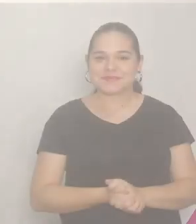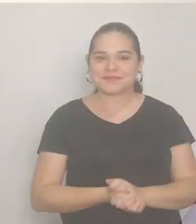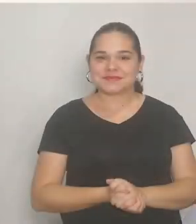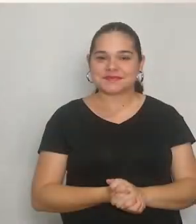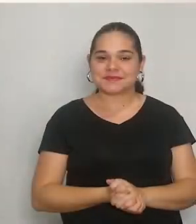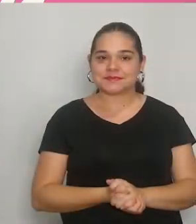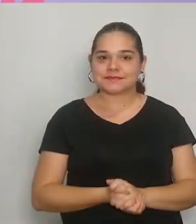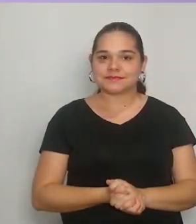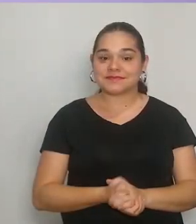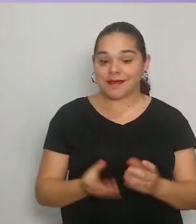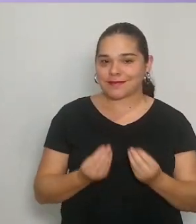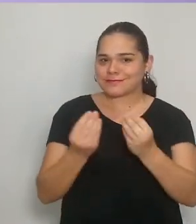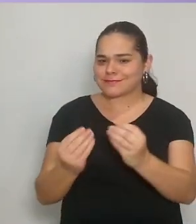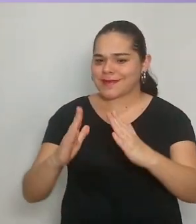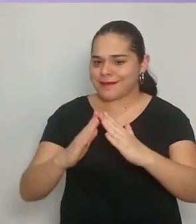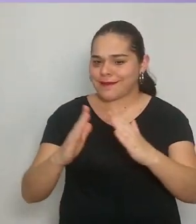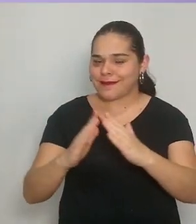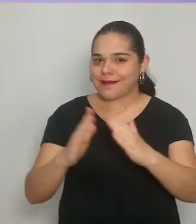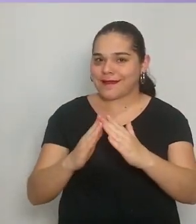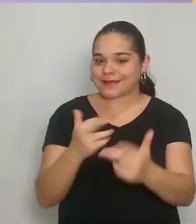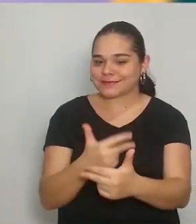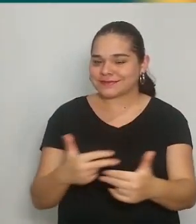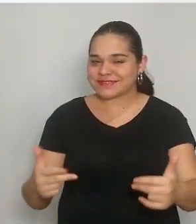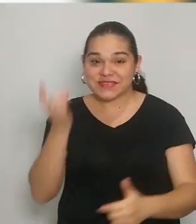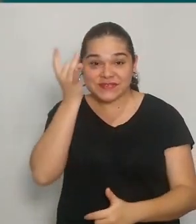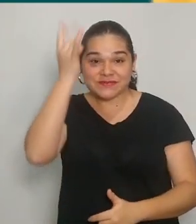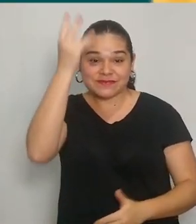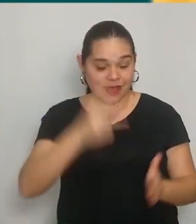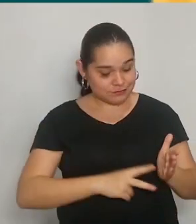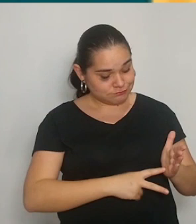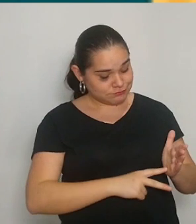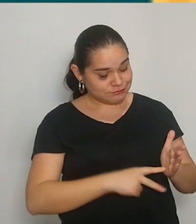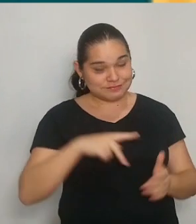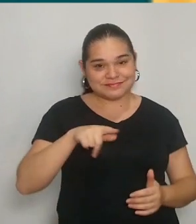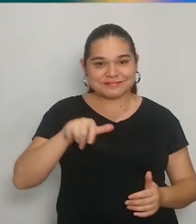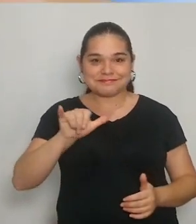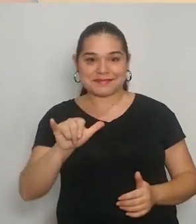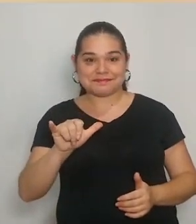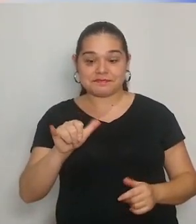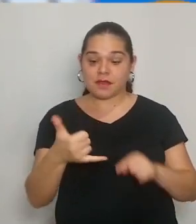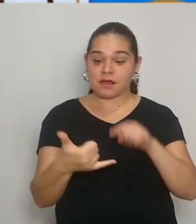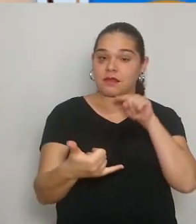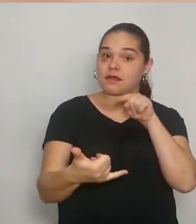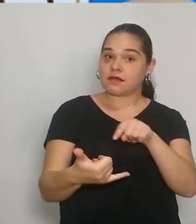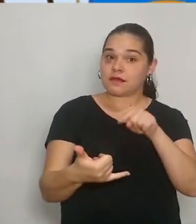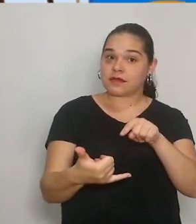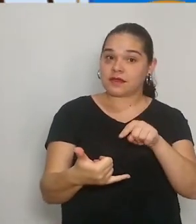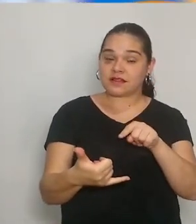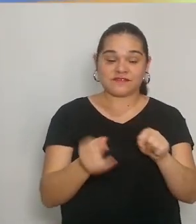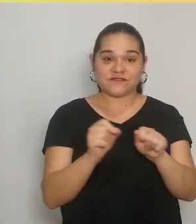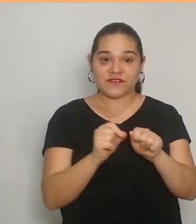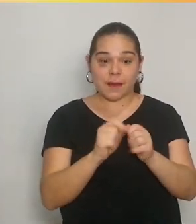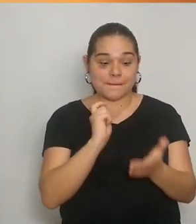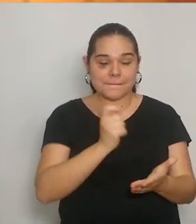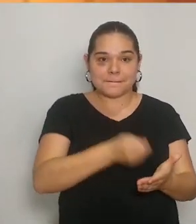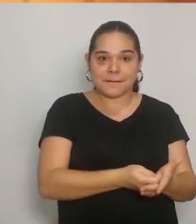Delivery na rede Fidelidade é com o SMC Pay. Com o seu SMC Pay, você realiza os pagamentos dentro